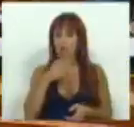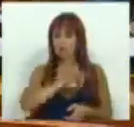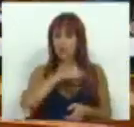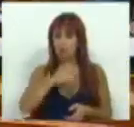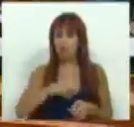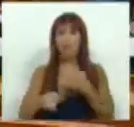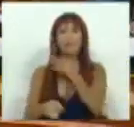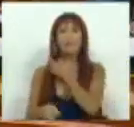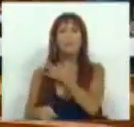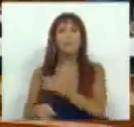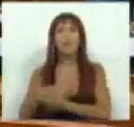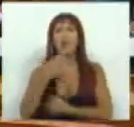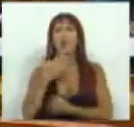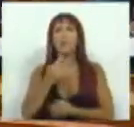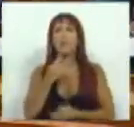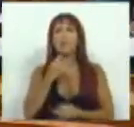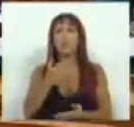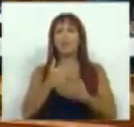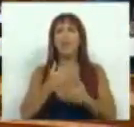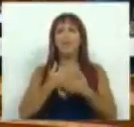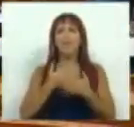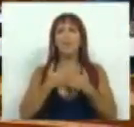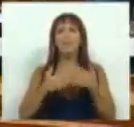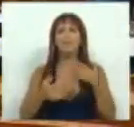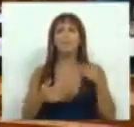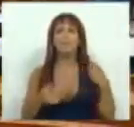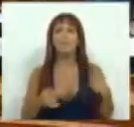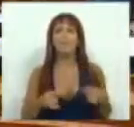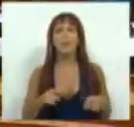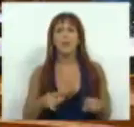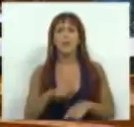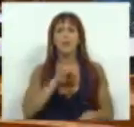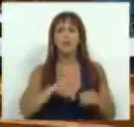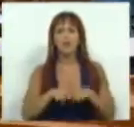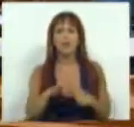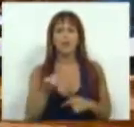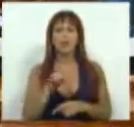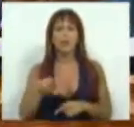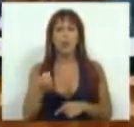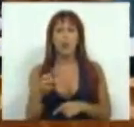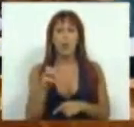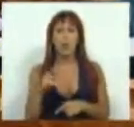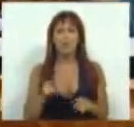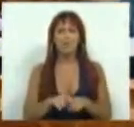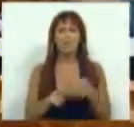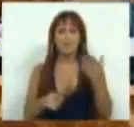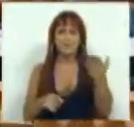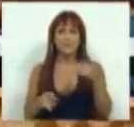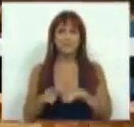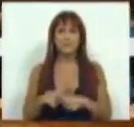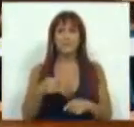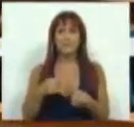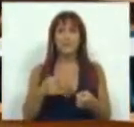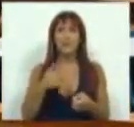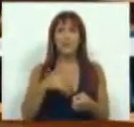Senhor Presidente, agradeço as questões que me foram endereçadas pelo Sr. Deputado João Oliveira, pela deputada Isabel Gaurice. Eu